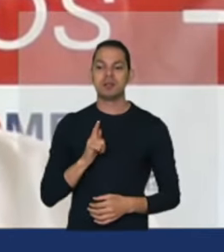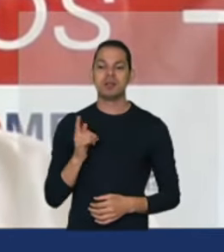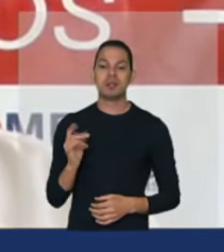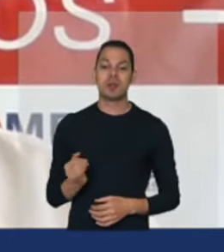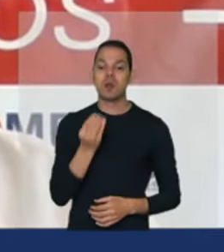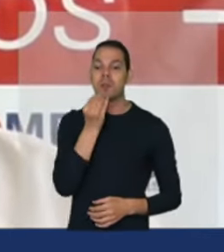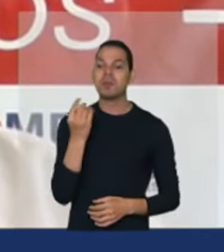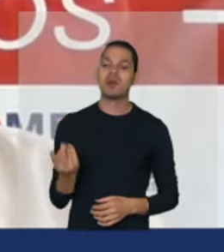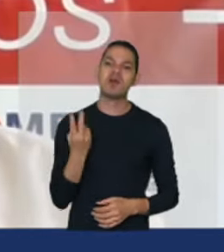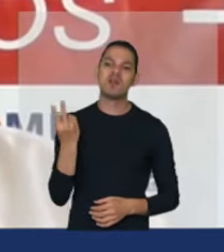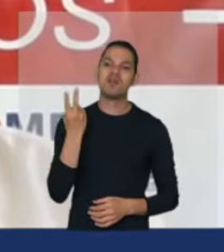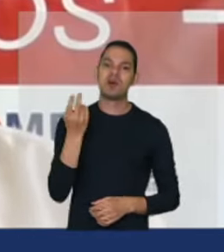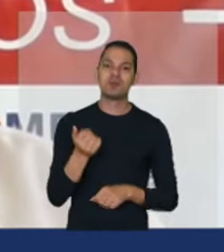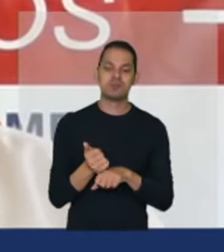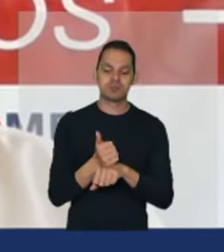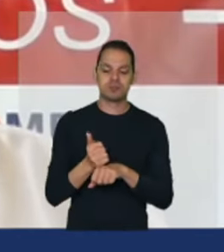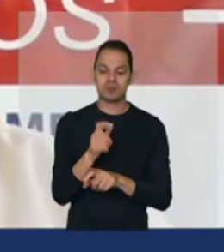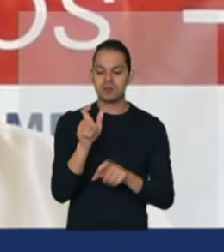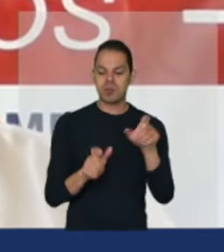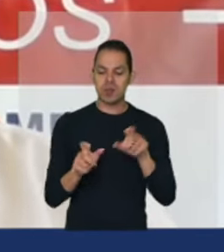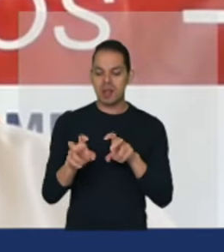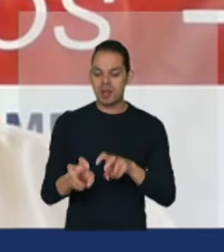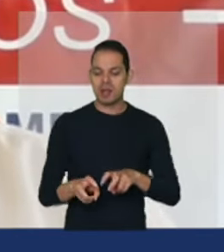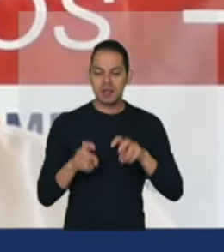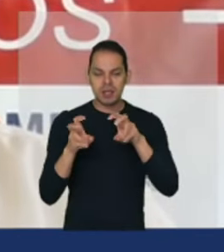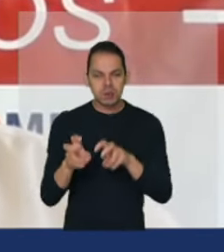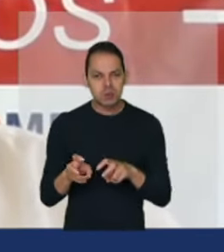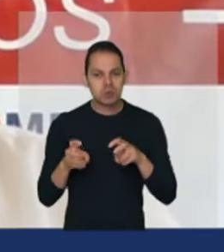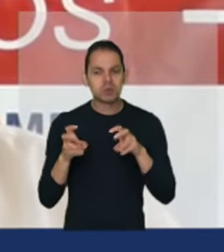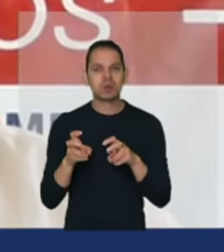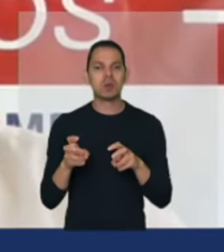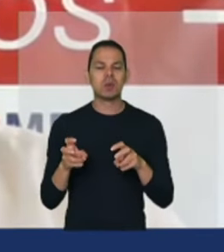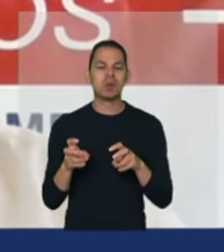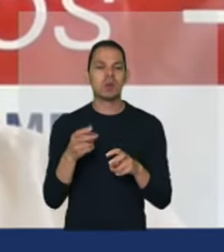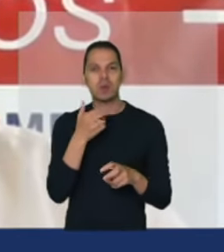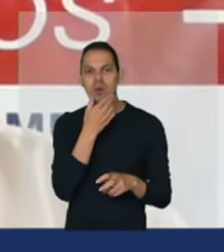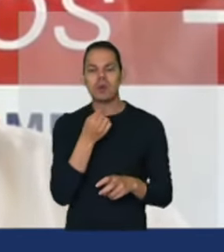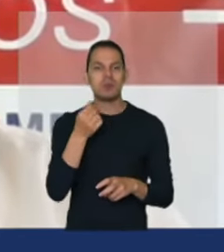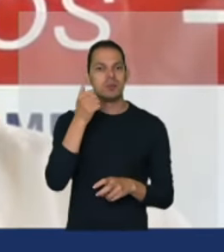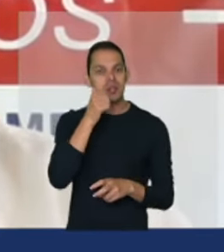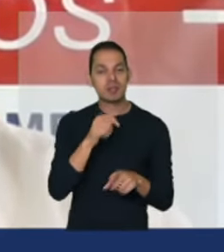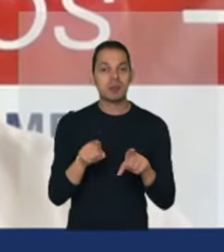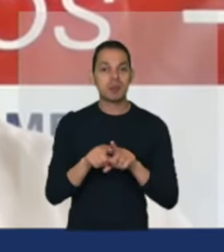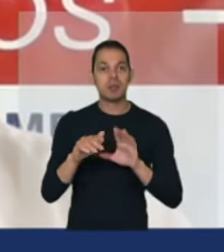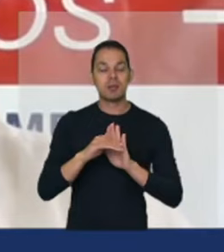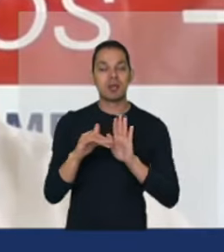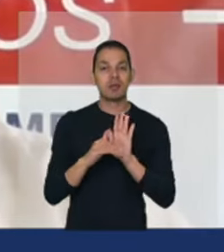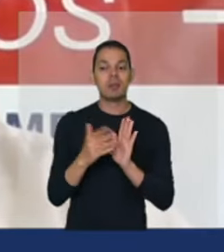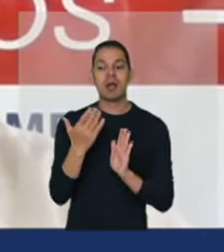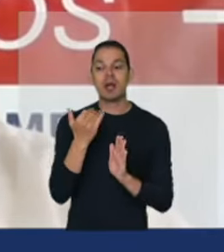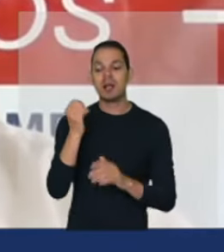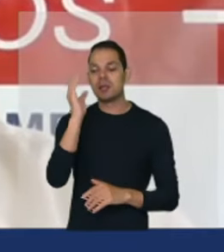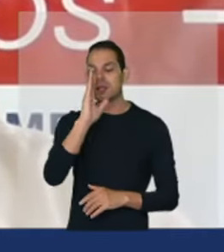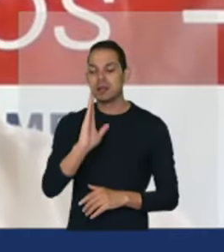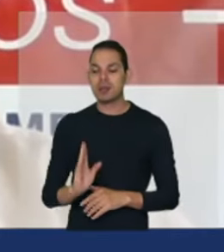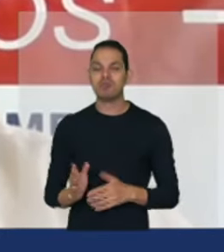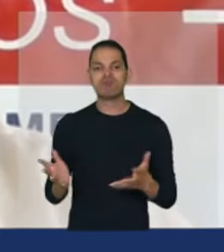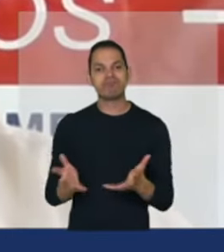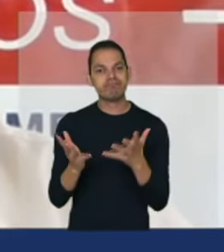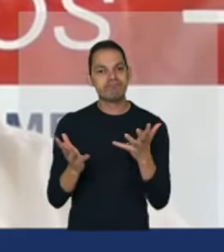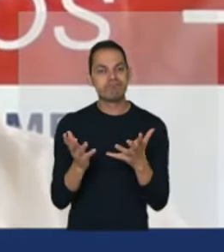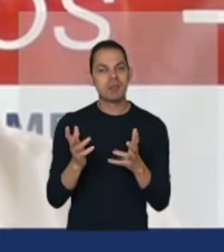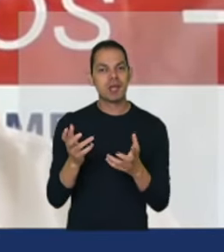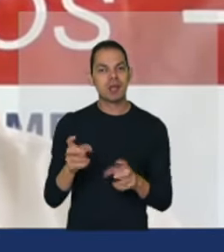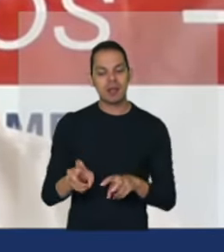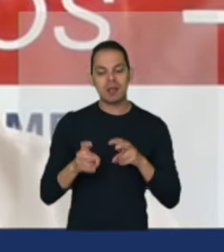pequeno agricultor agricultora com a criação do programa Alimenta Brasil para incentivar a agricultura familiar e o consumo